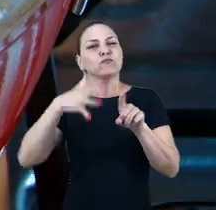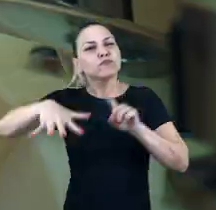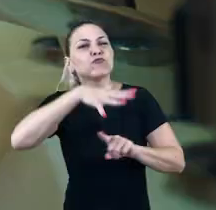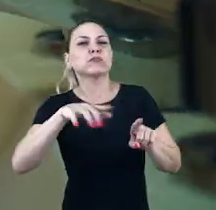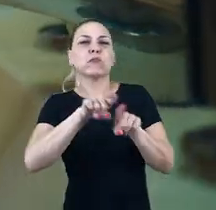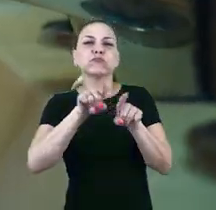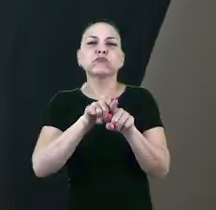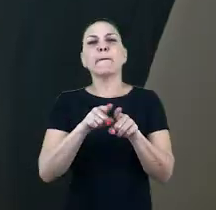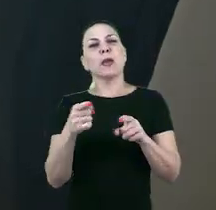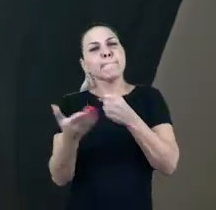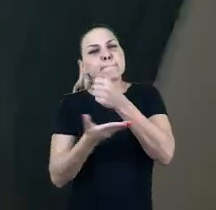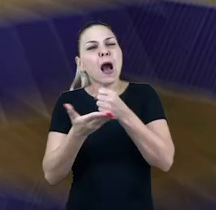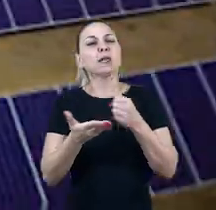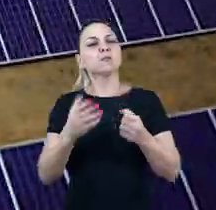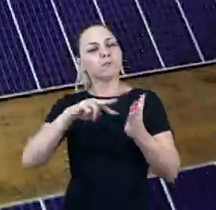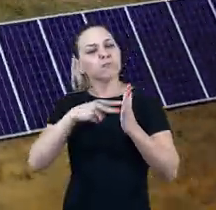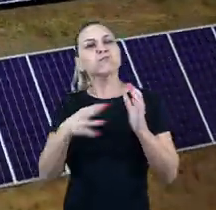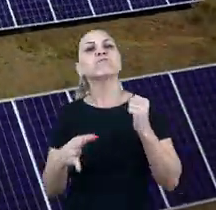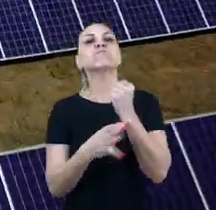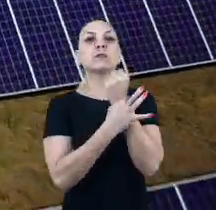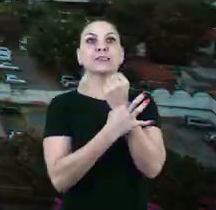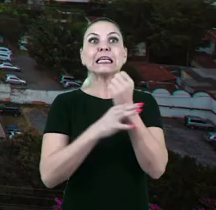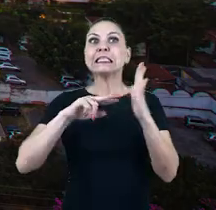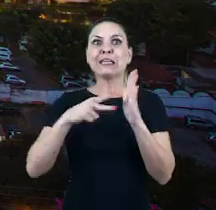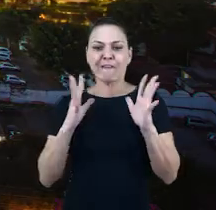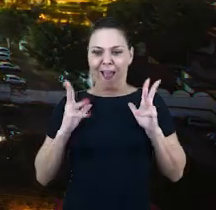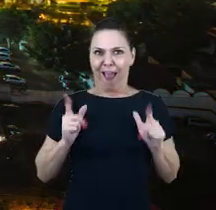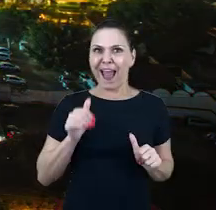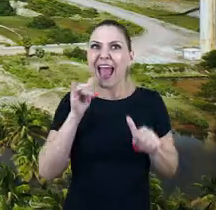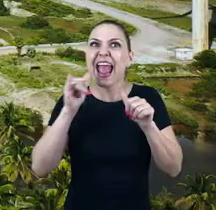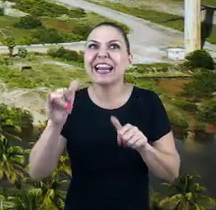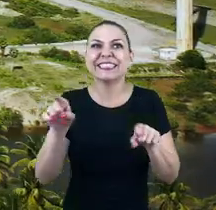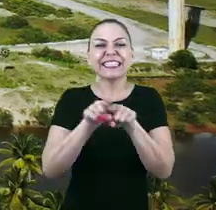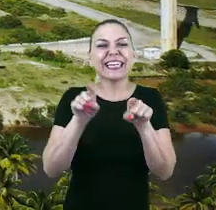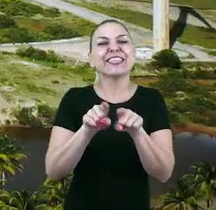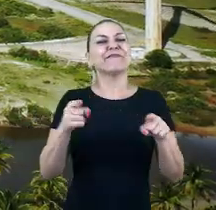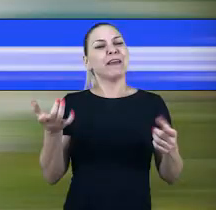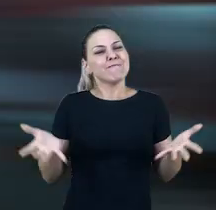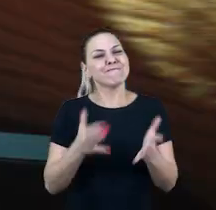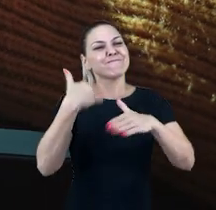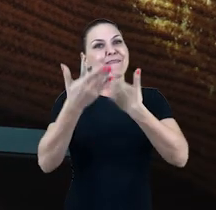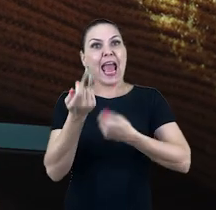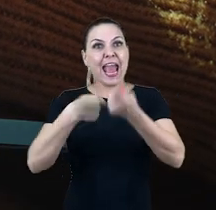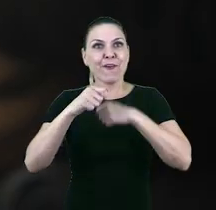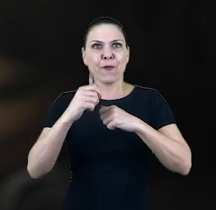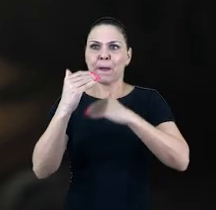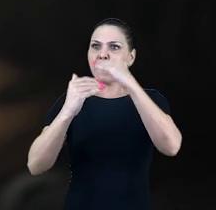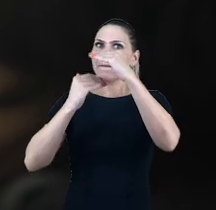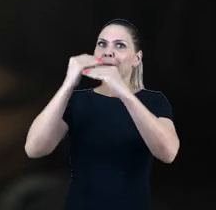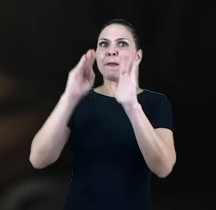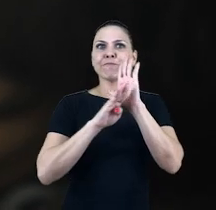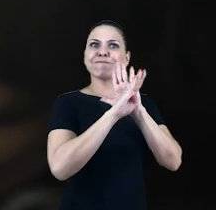dos serviços básicos para todos. O Novo PAC é fonte de energia limpa e de energia que fomenta nossa economia. Saiba mais sobre